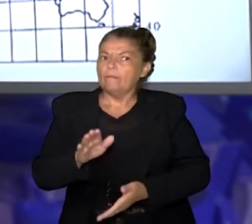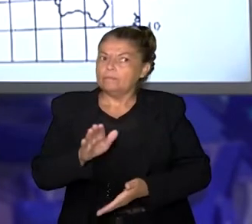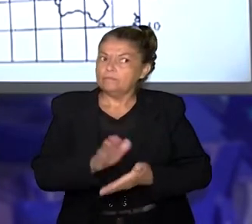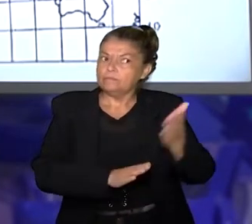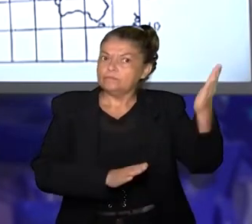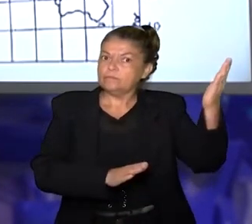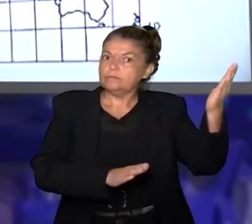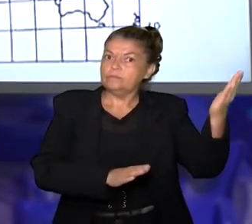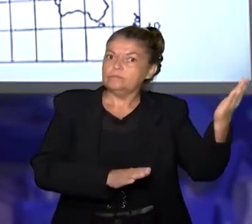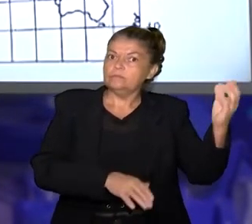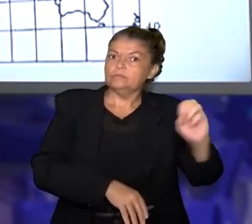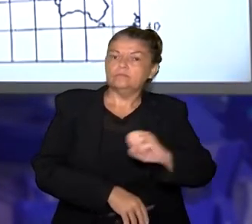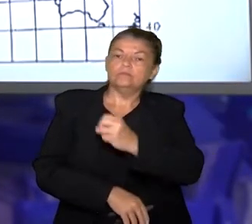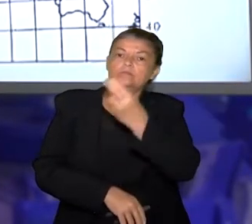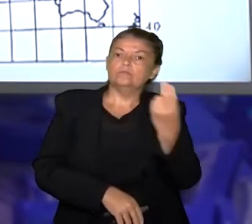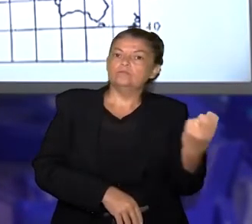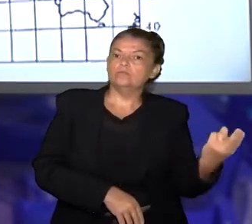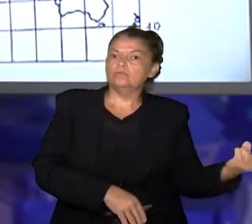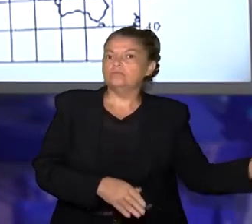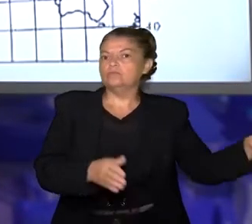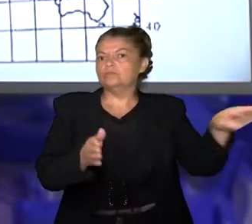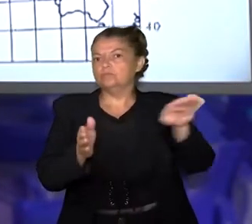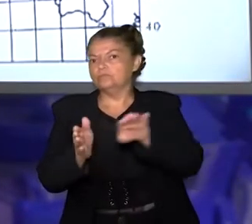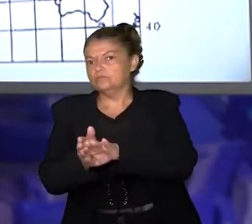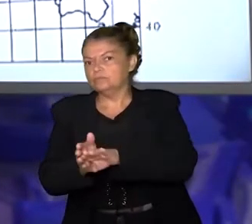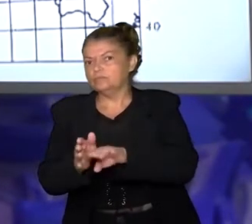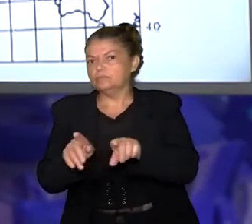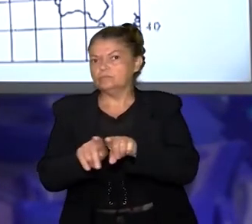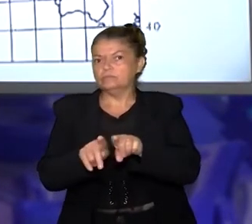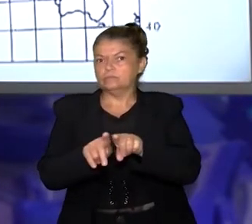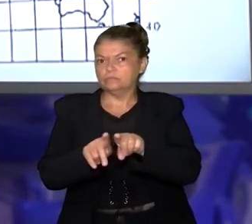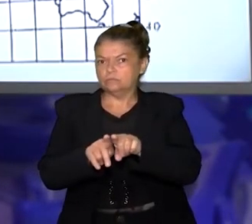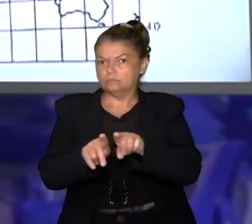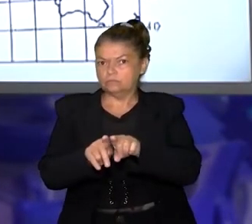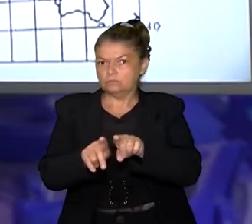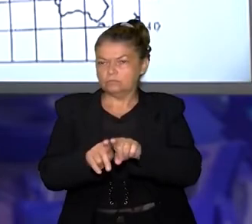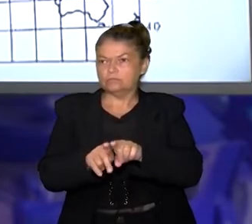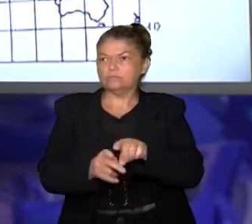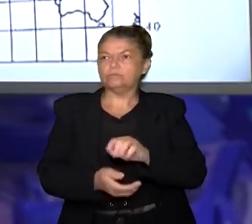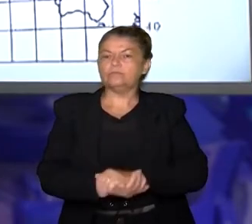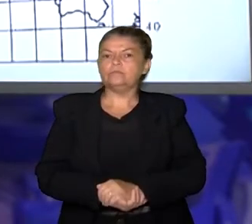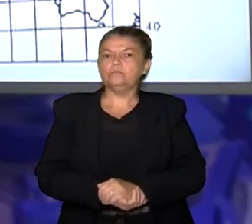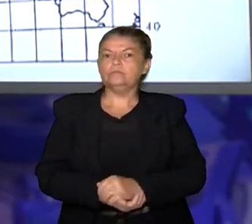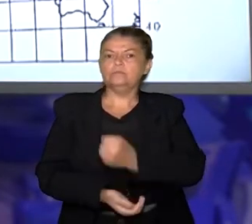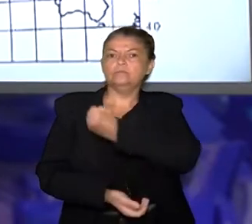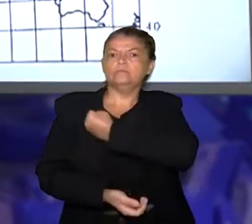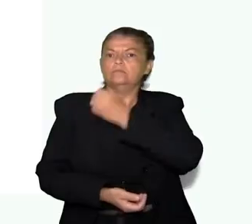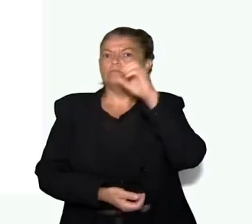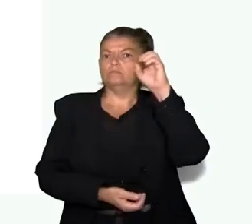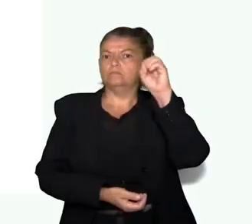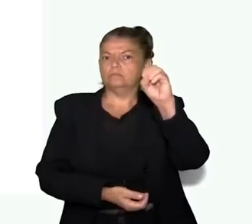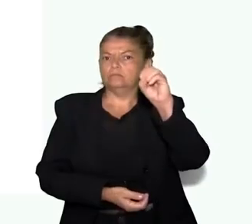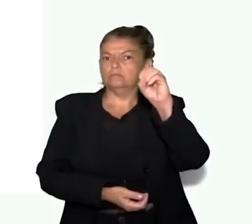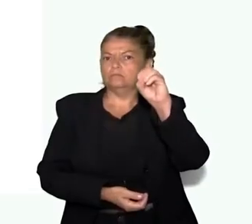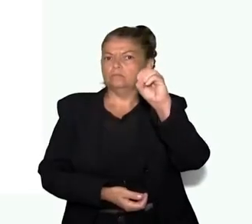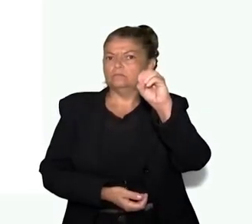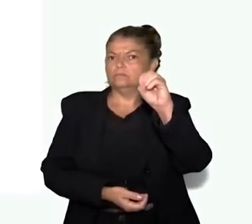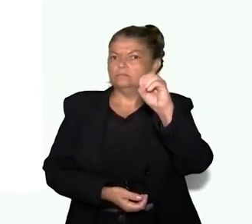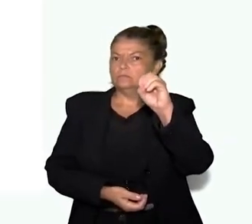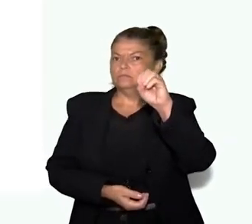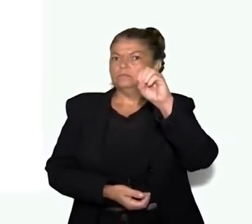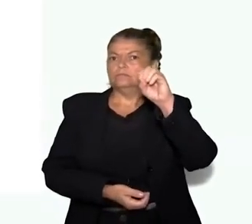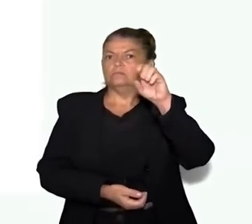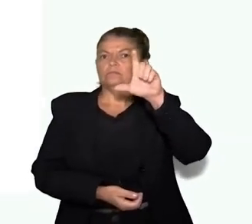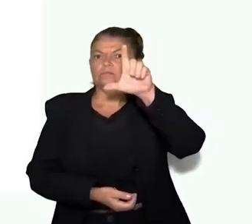Aqui é essa linha vertical de zero em Londres. Chama-se o meridiano principal. É a linha vertical que